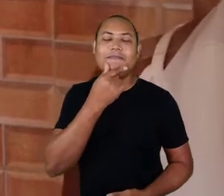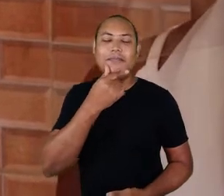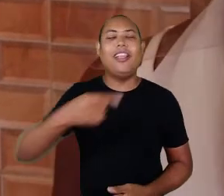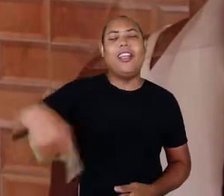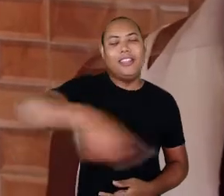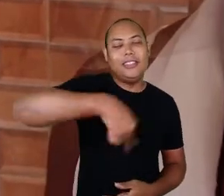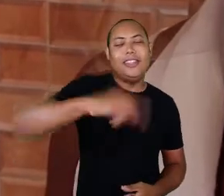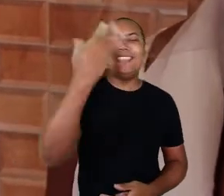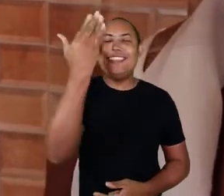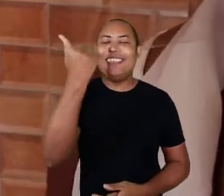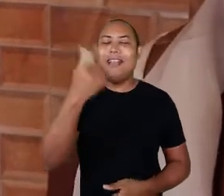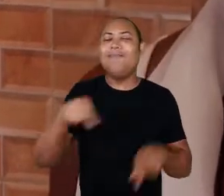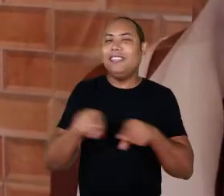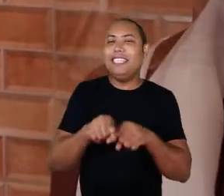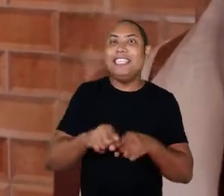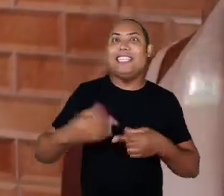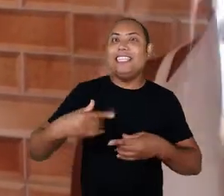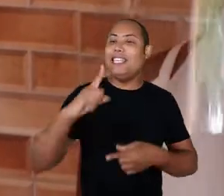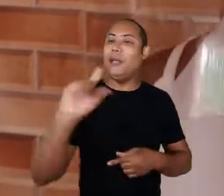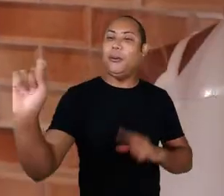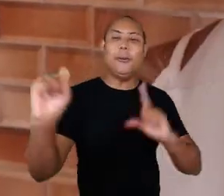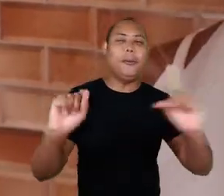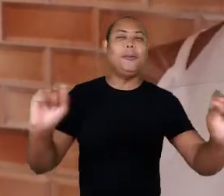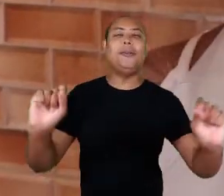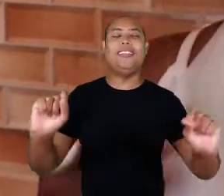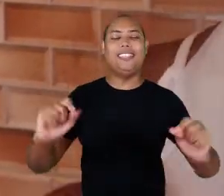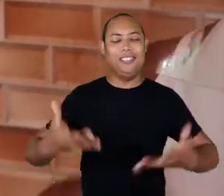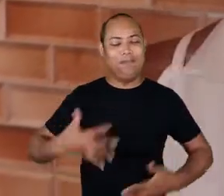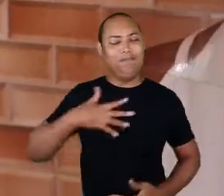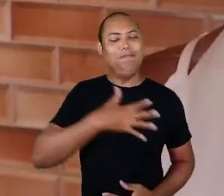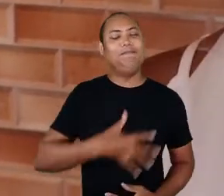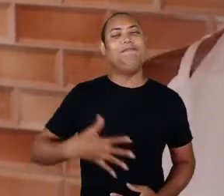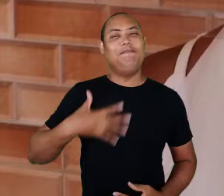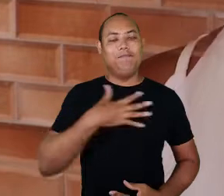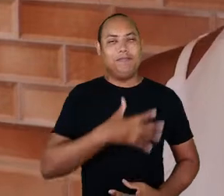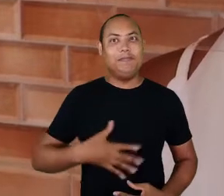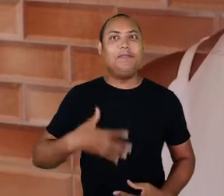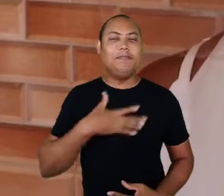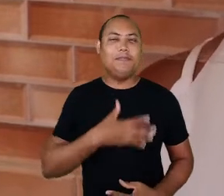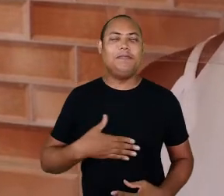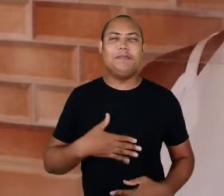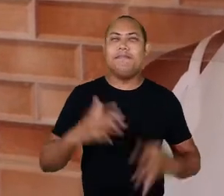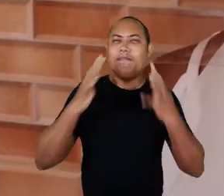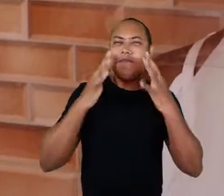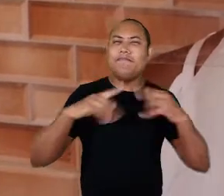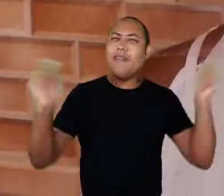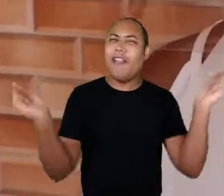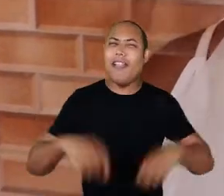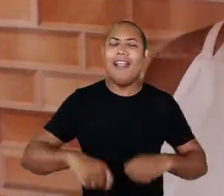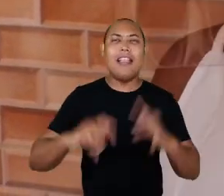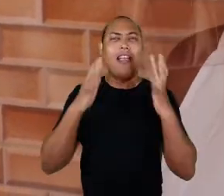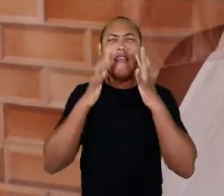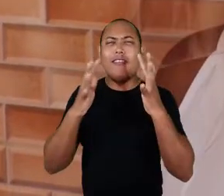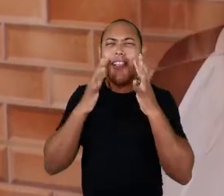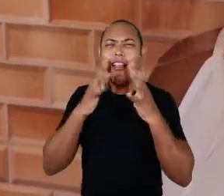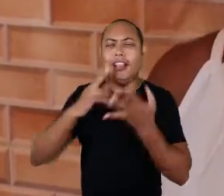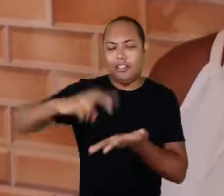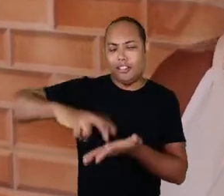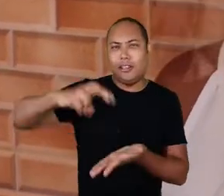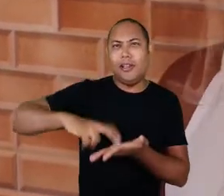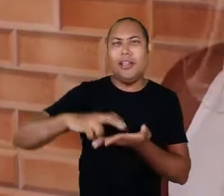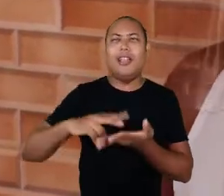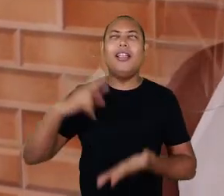mas a gente sai daqui, nós ganhando muito mais. Tendo podido